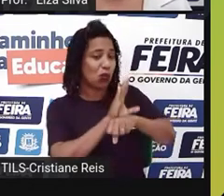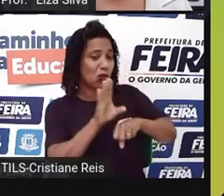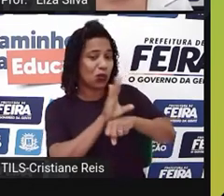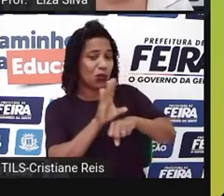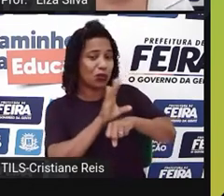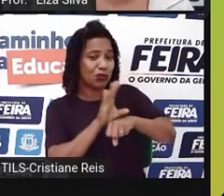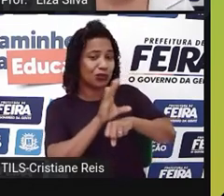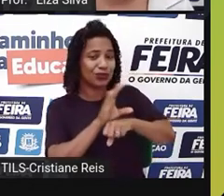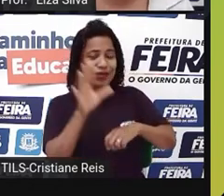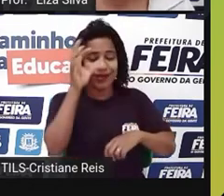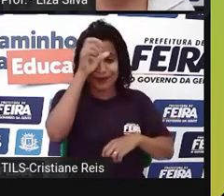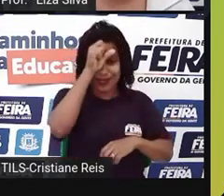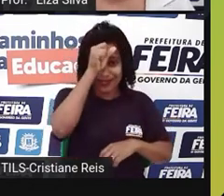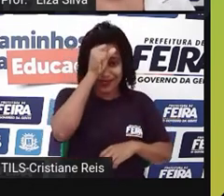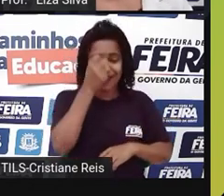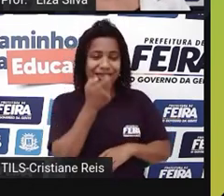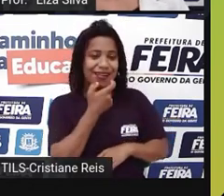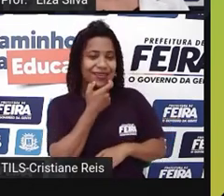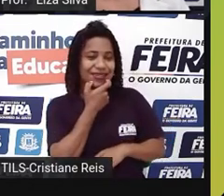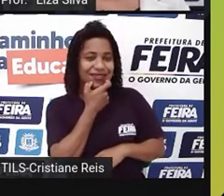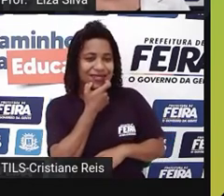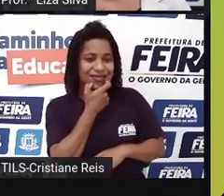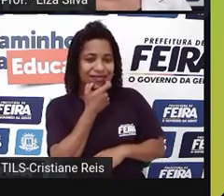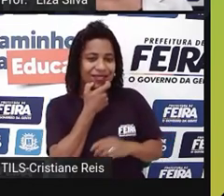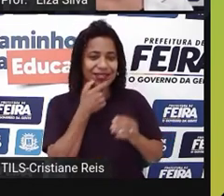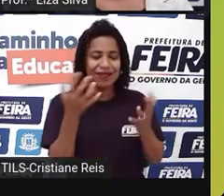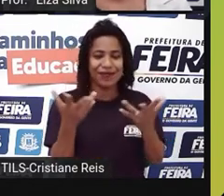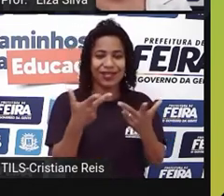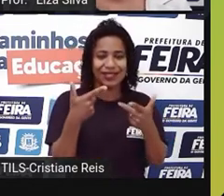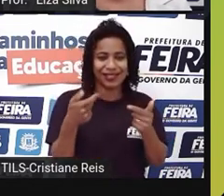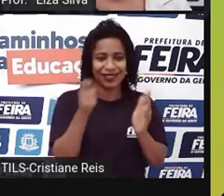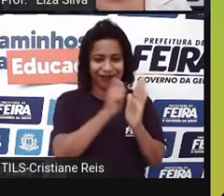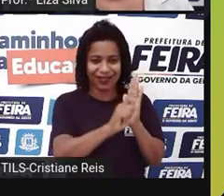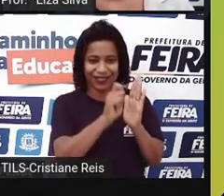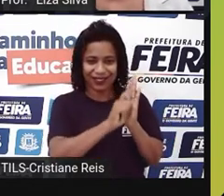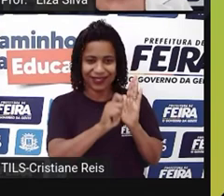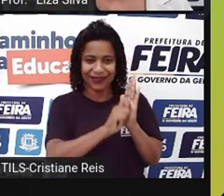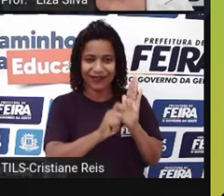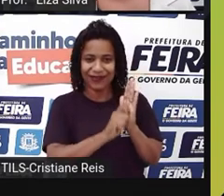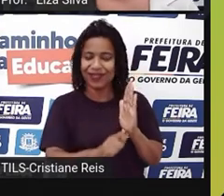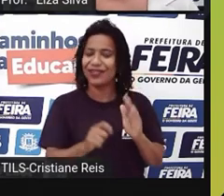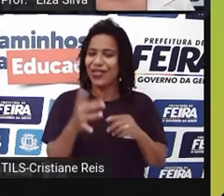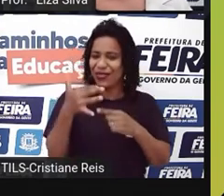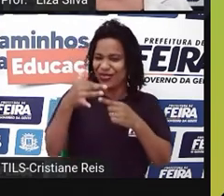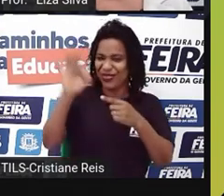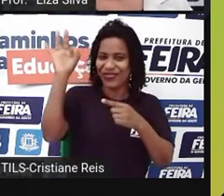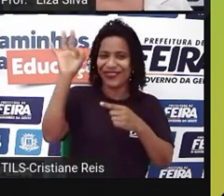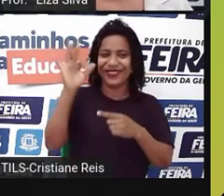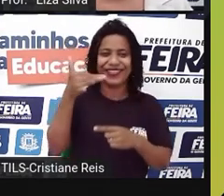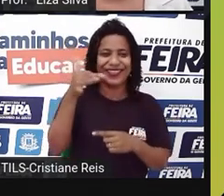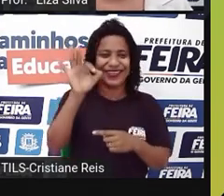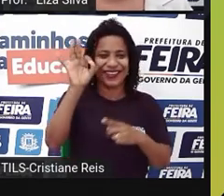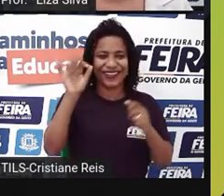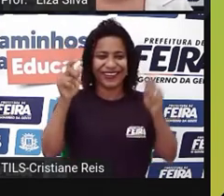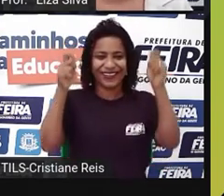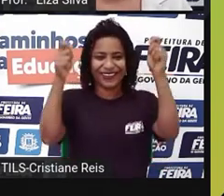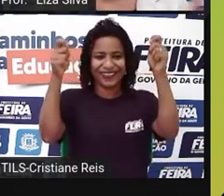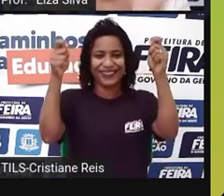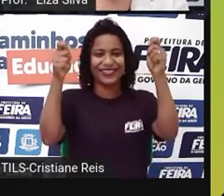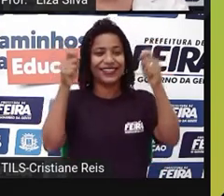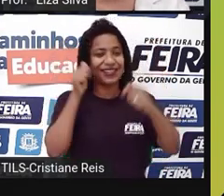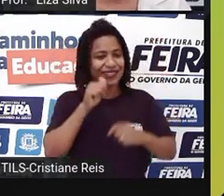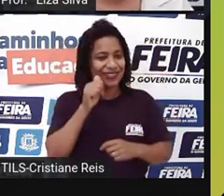para desenvolver a habilidade escrita. Ok, Mary, nota 10 para Mary. Na verdade, students,